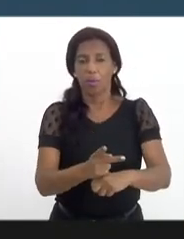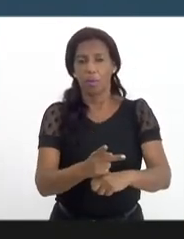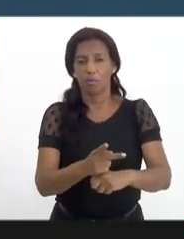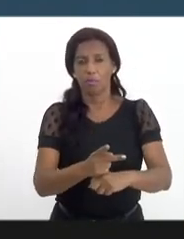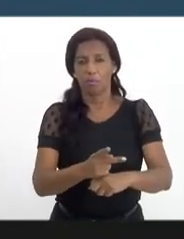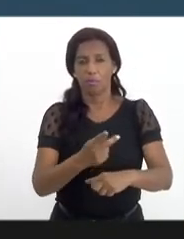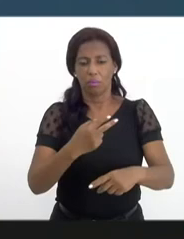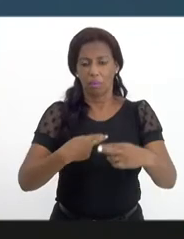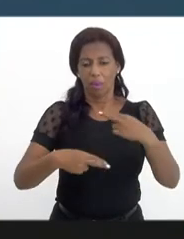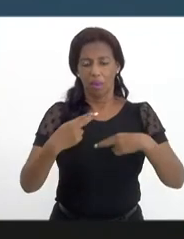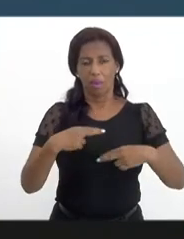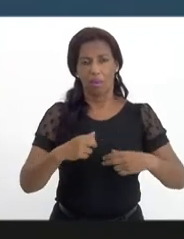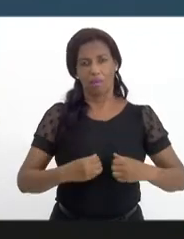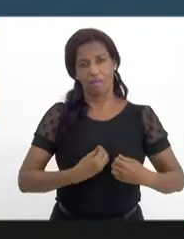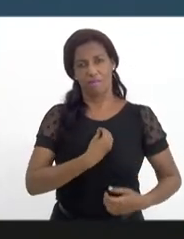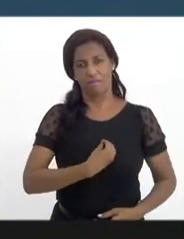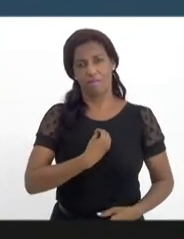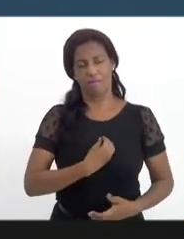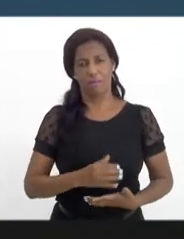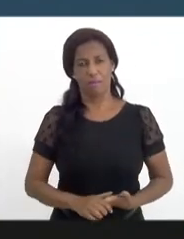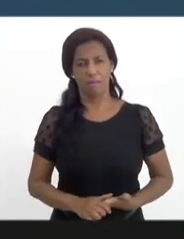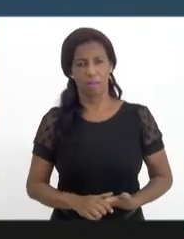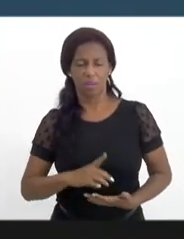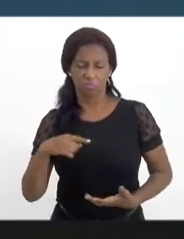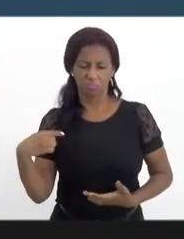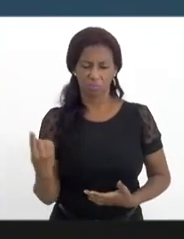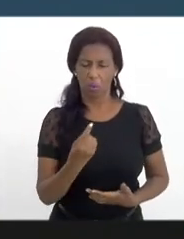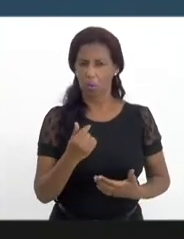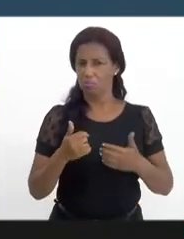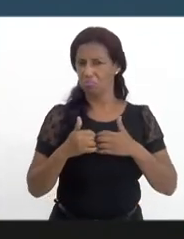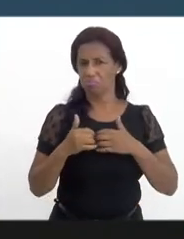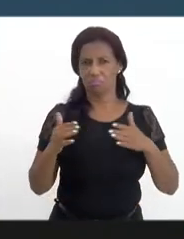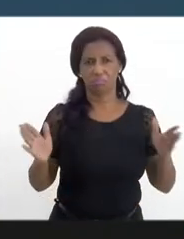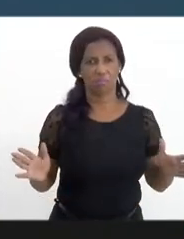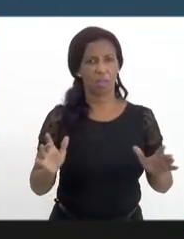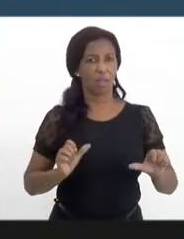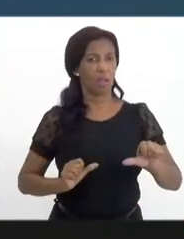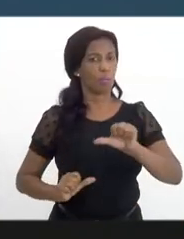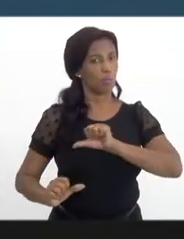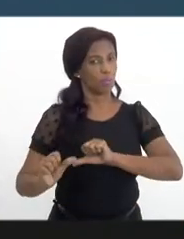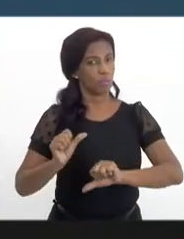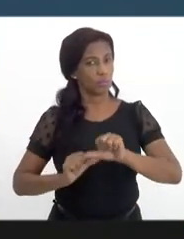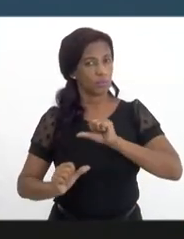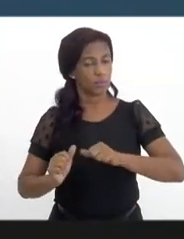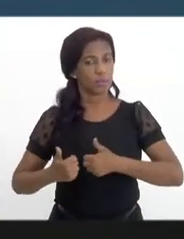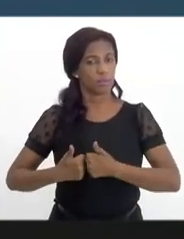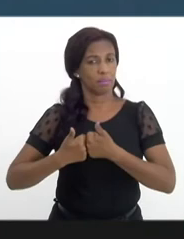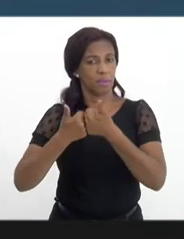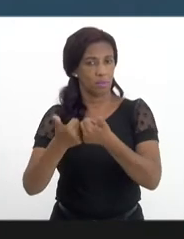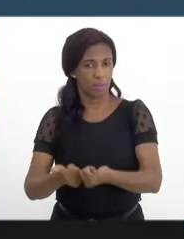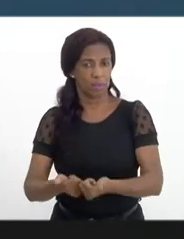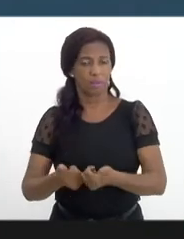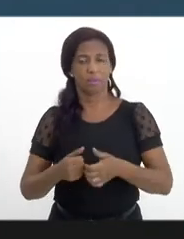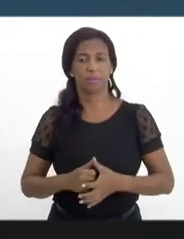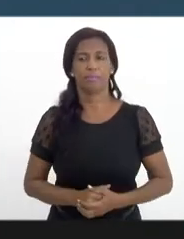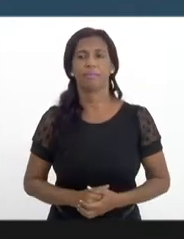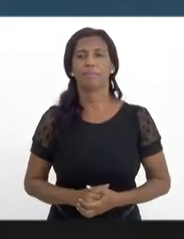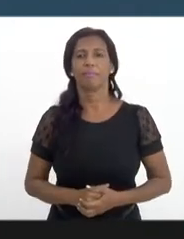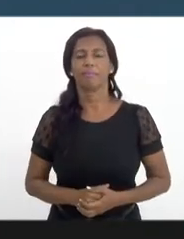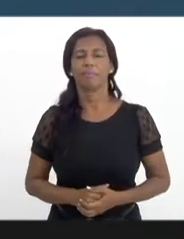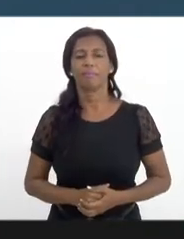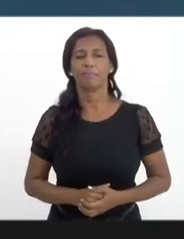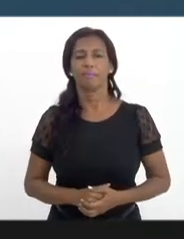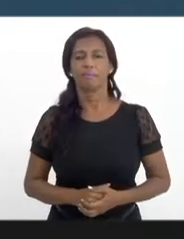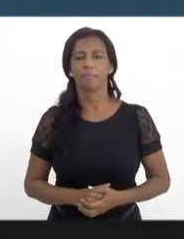então nós sempre estivemos abertos à mudança, à melhoria do